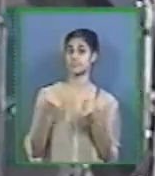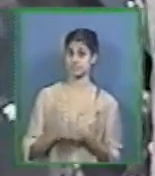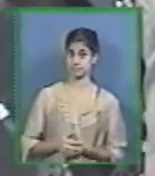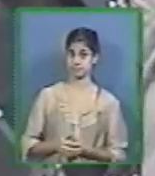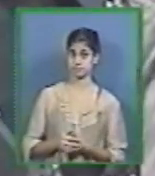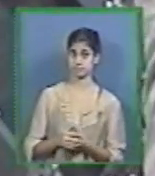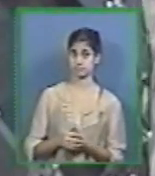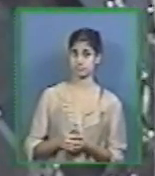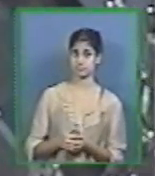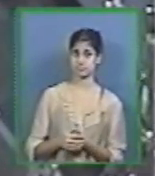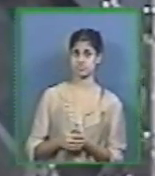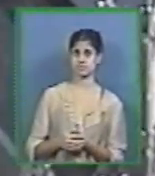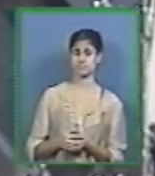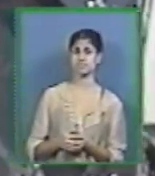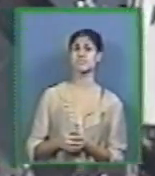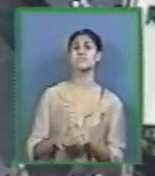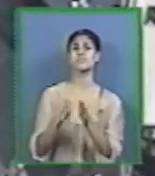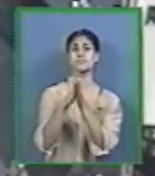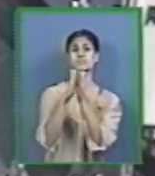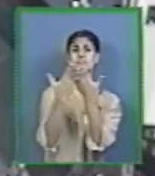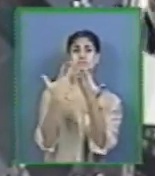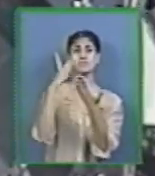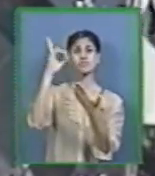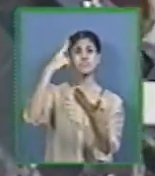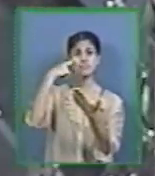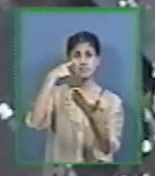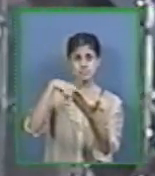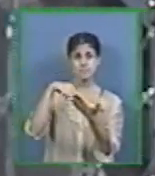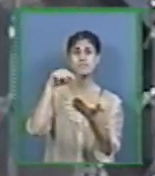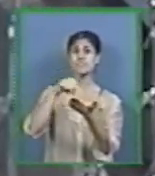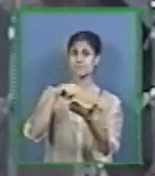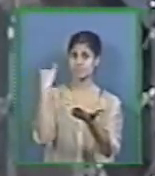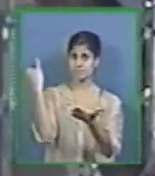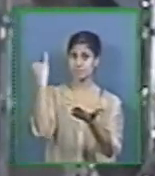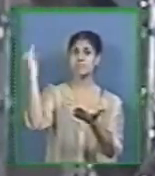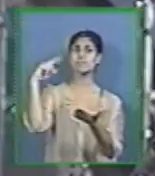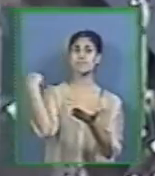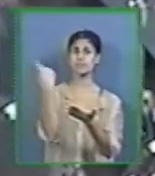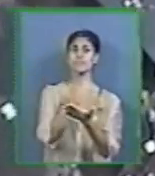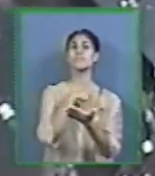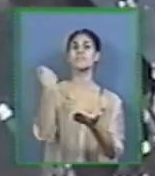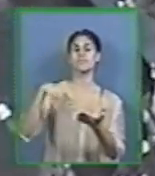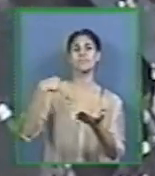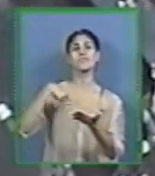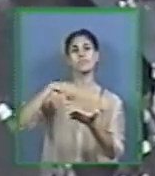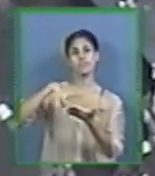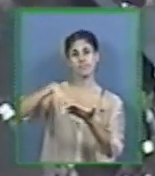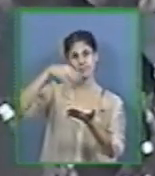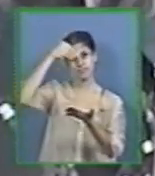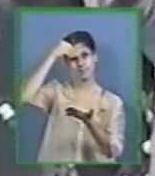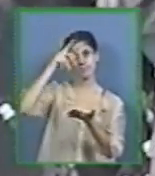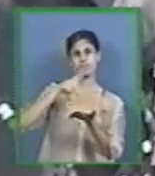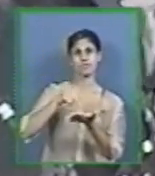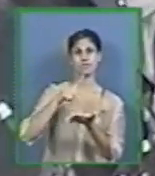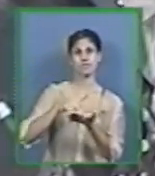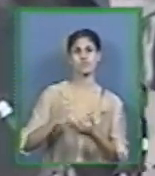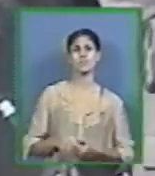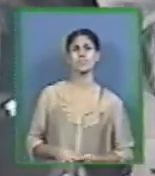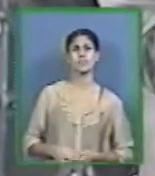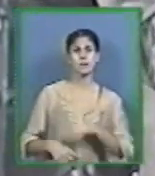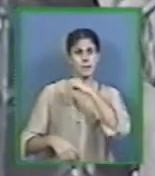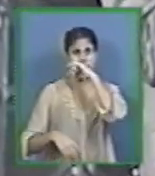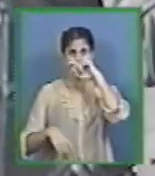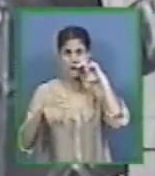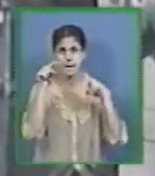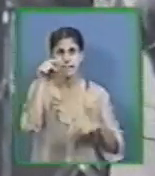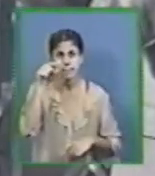Há uma grande lição Que tem de ser aprendida Se você não entender o que Deus